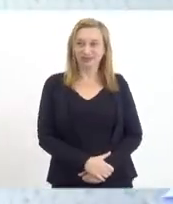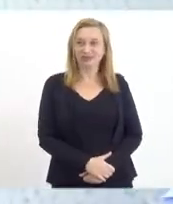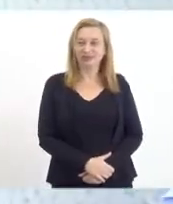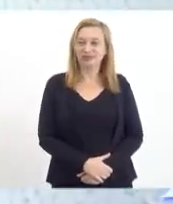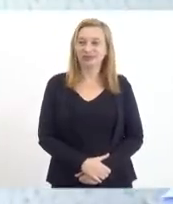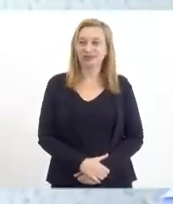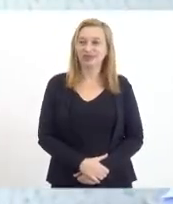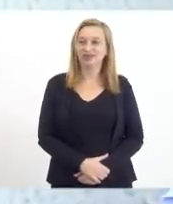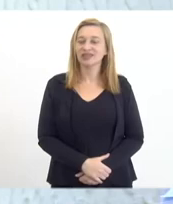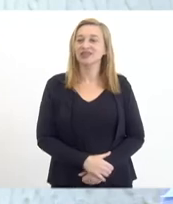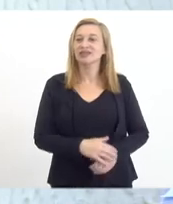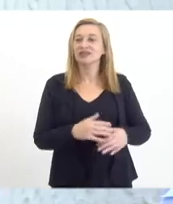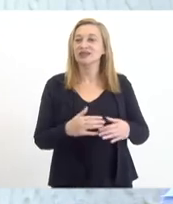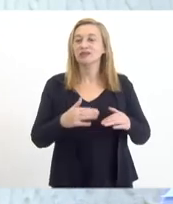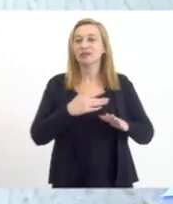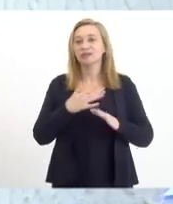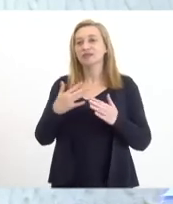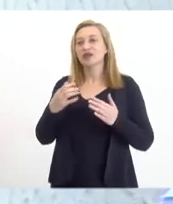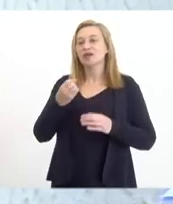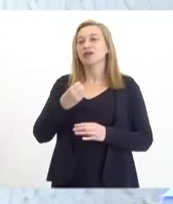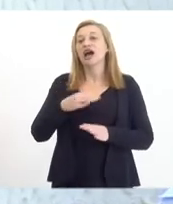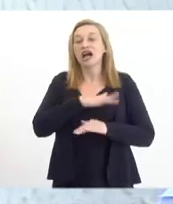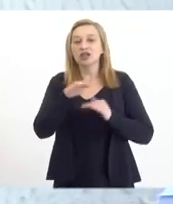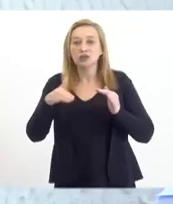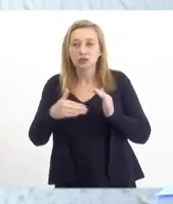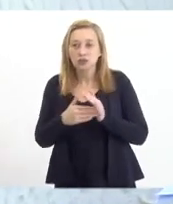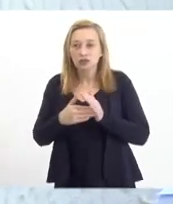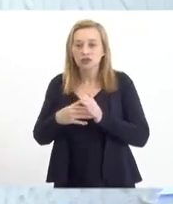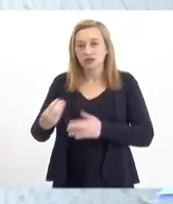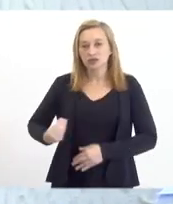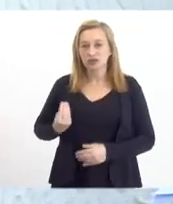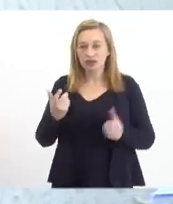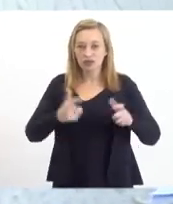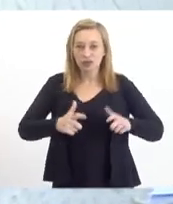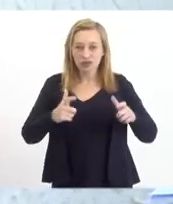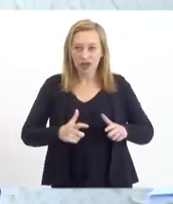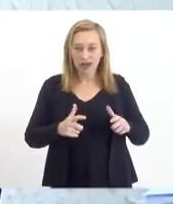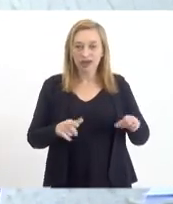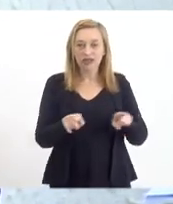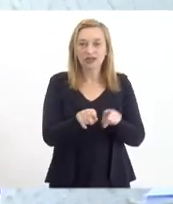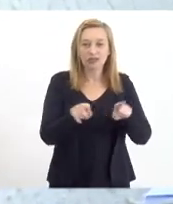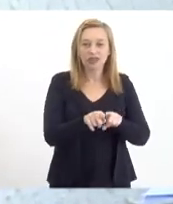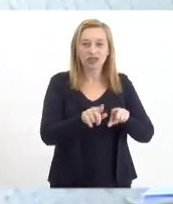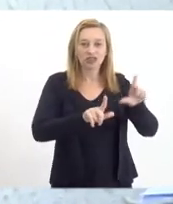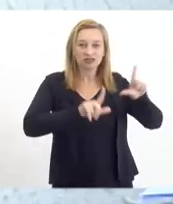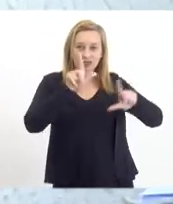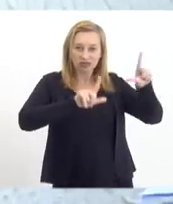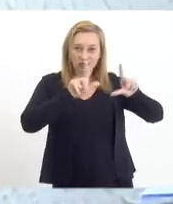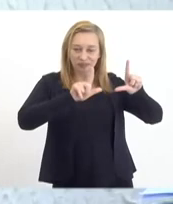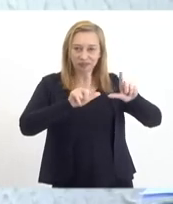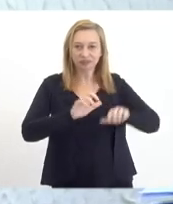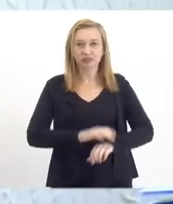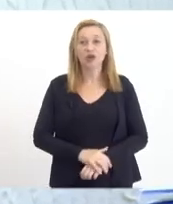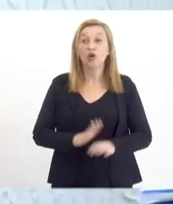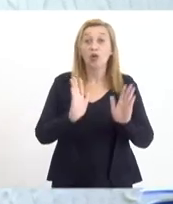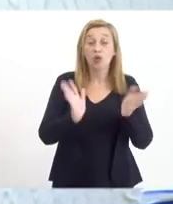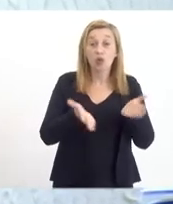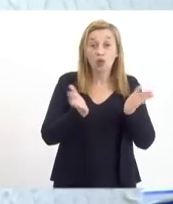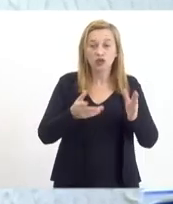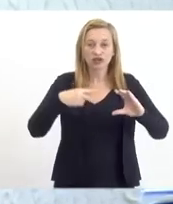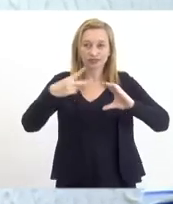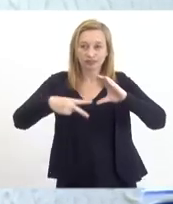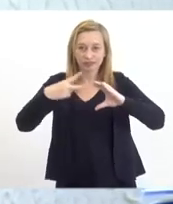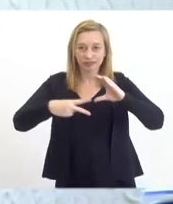Cumprimento as autoridades presentes, senhoras e senhores, público que está nos assistindo. Hoje a Câmara